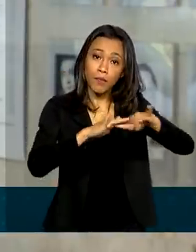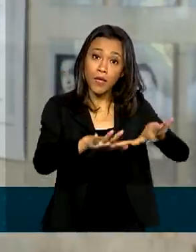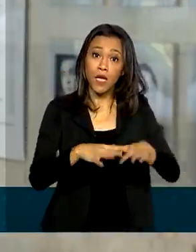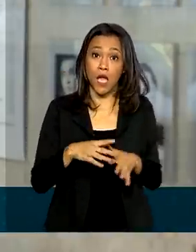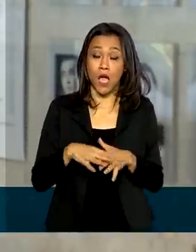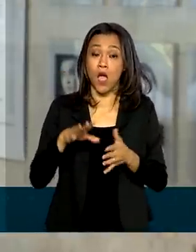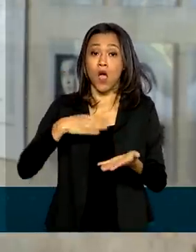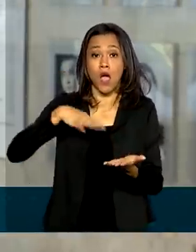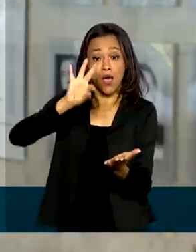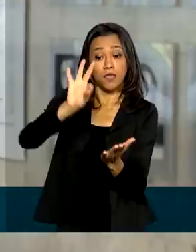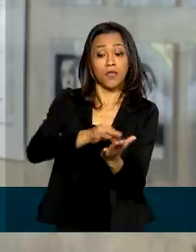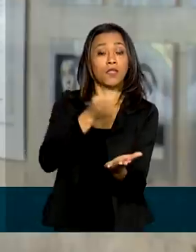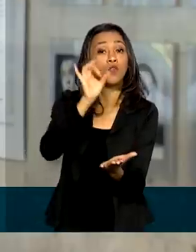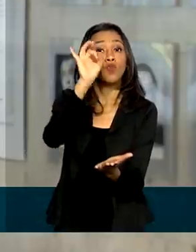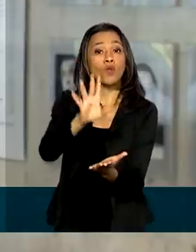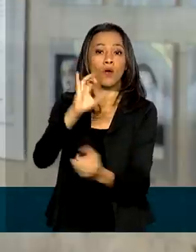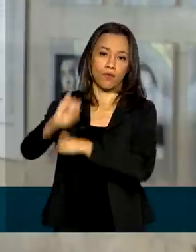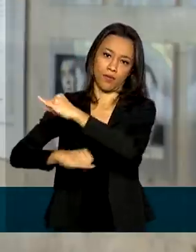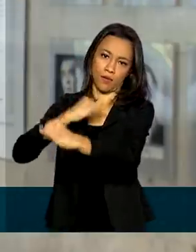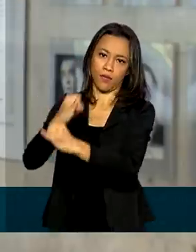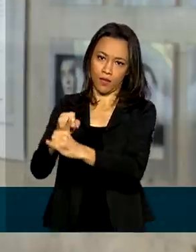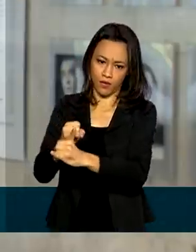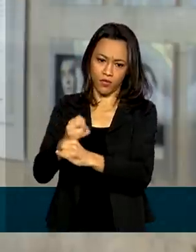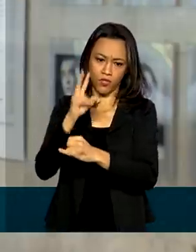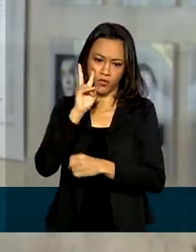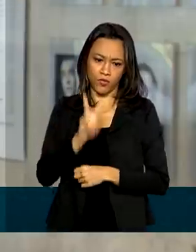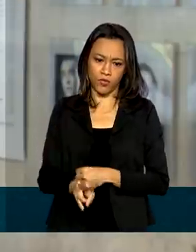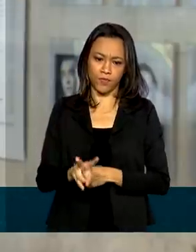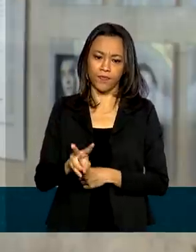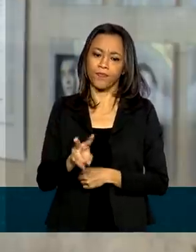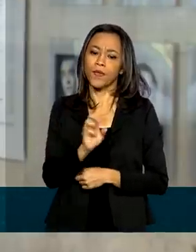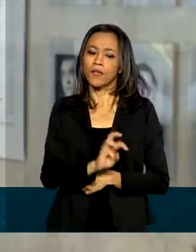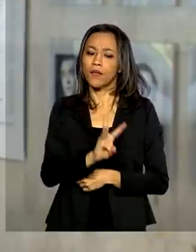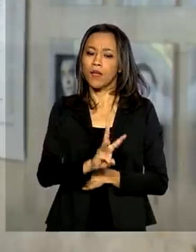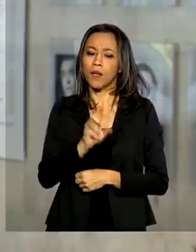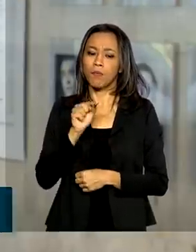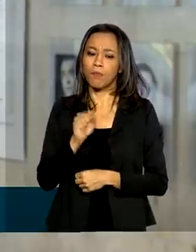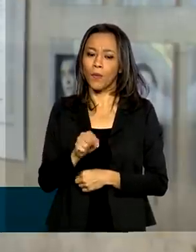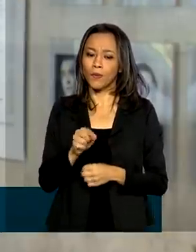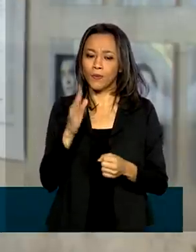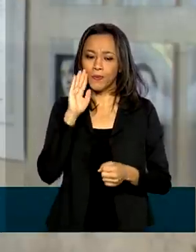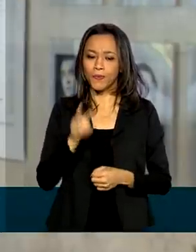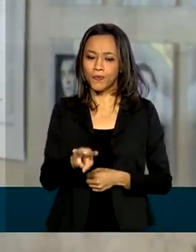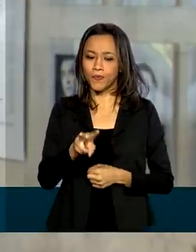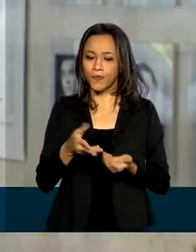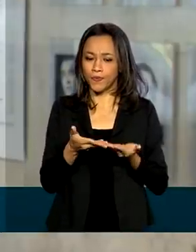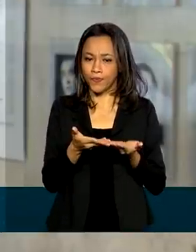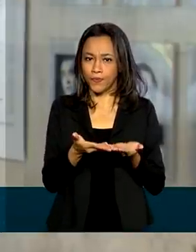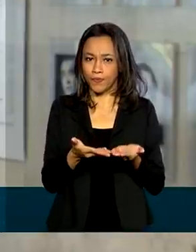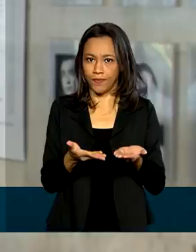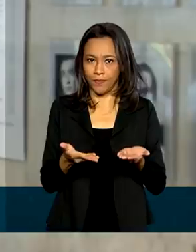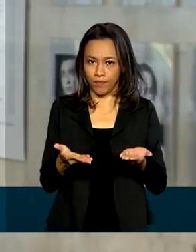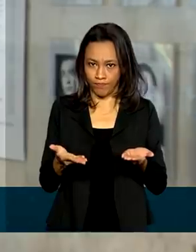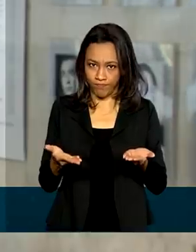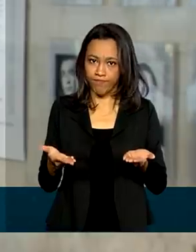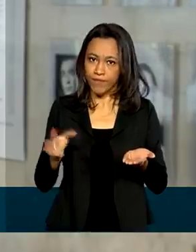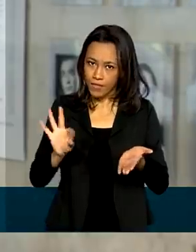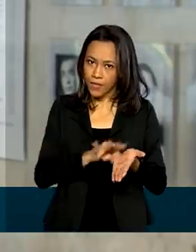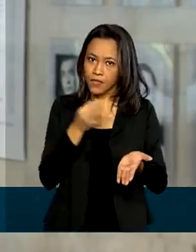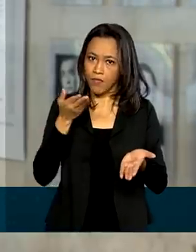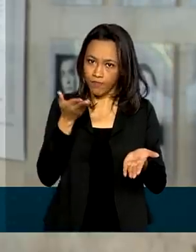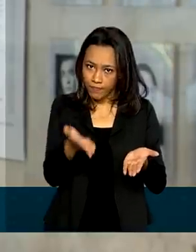só pode ser feito pela internet. No endereço www.alistamento.eb